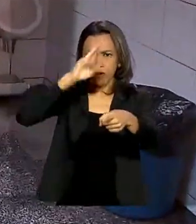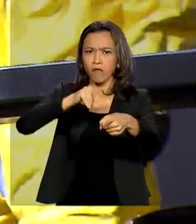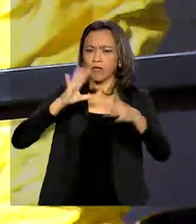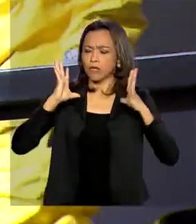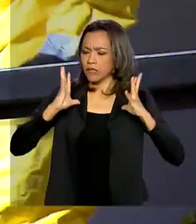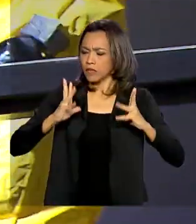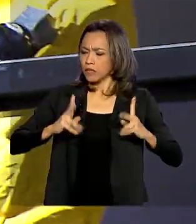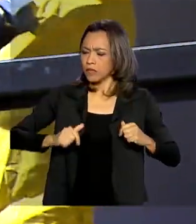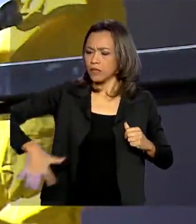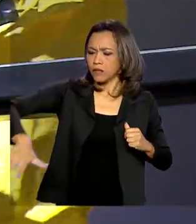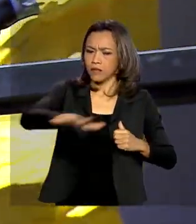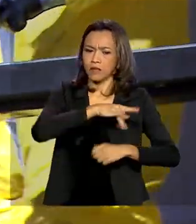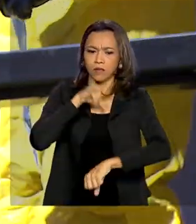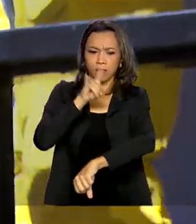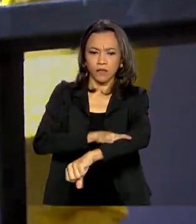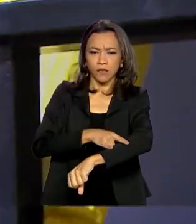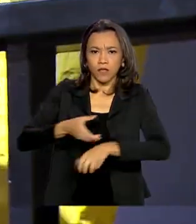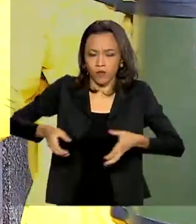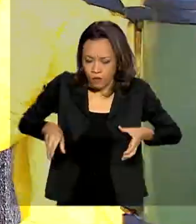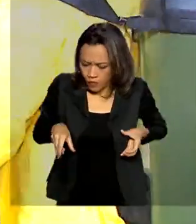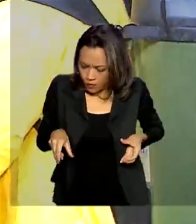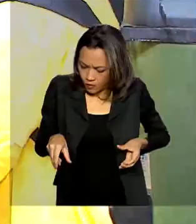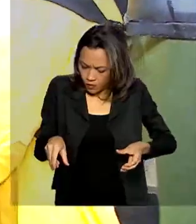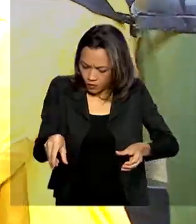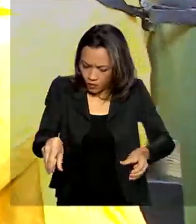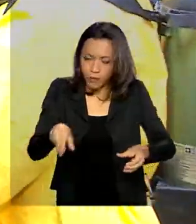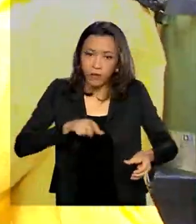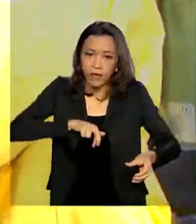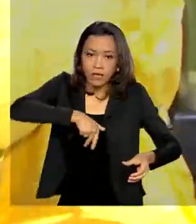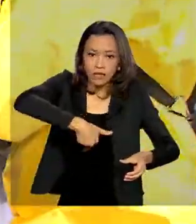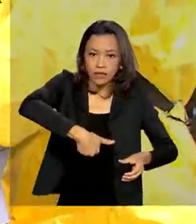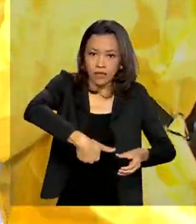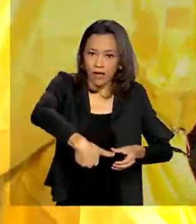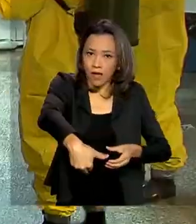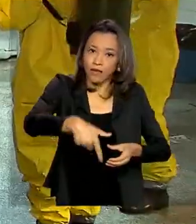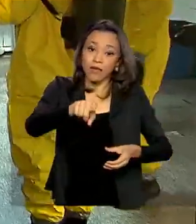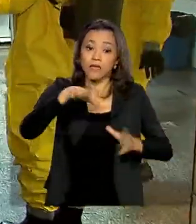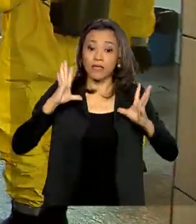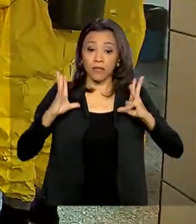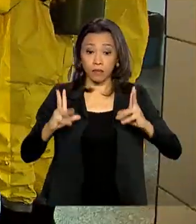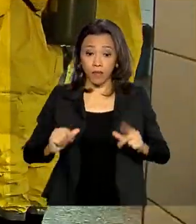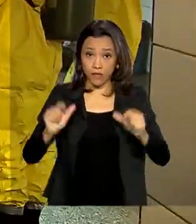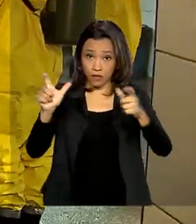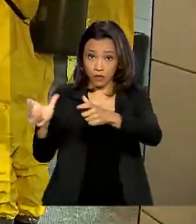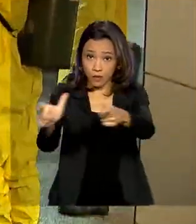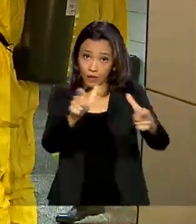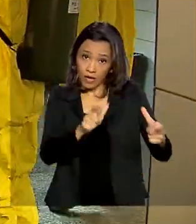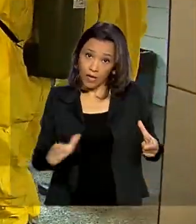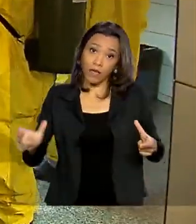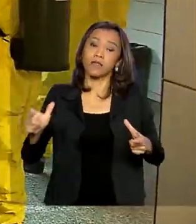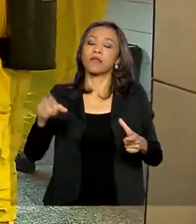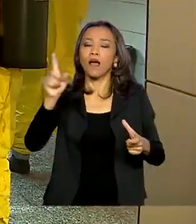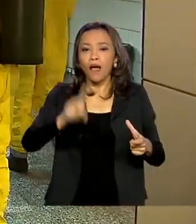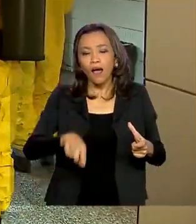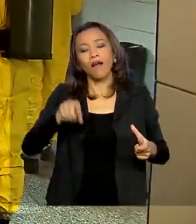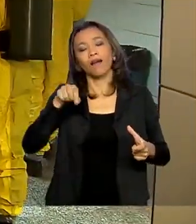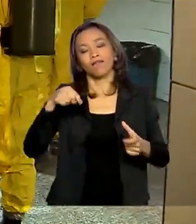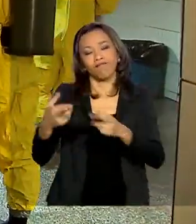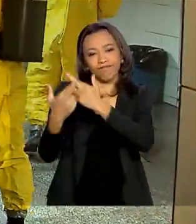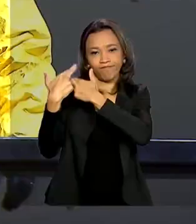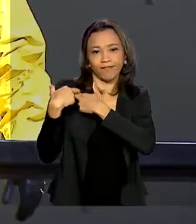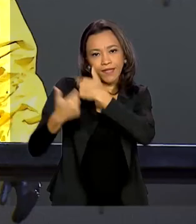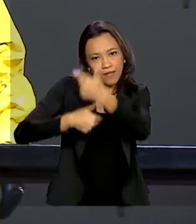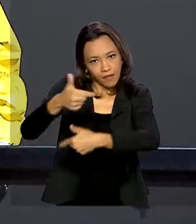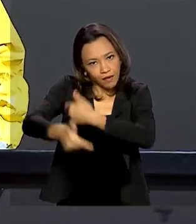banheiros e do corrimão das escadas. A limpeza de espaços públicos é uma das tarefas realizadas pelas Forças